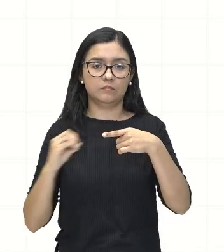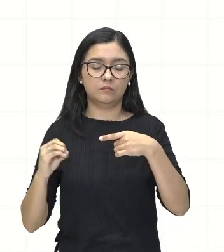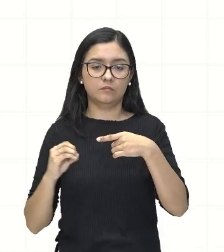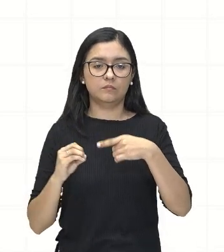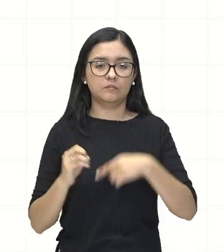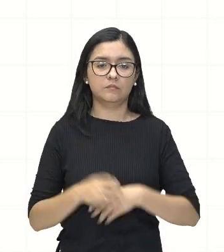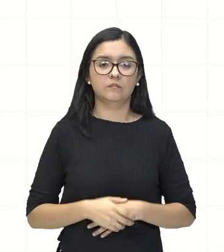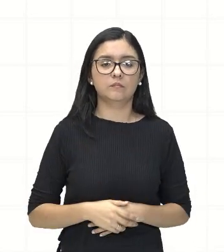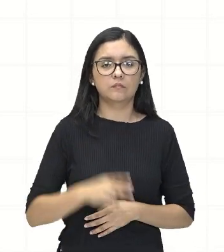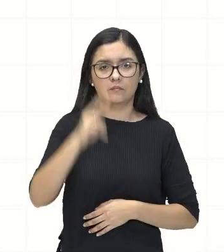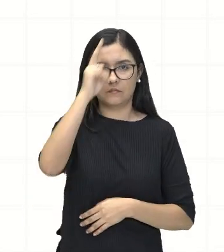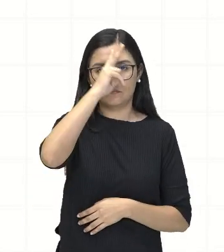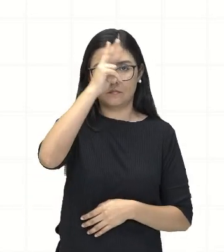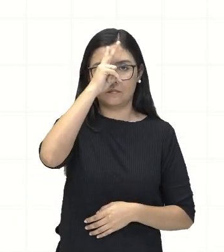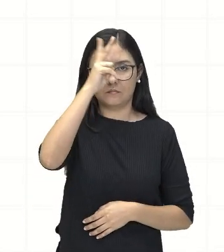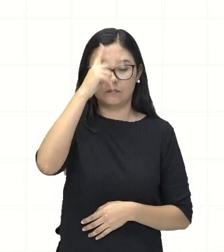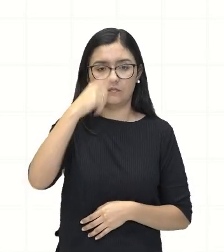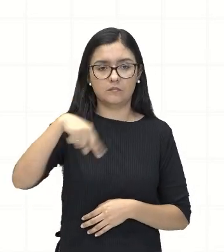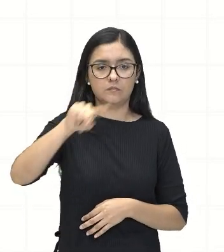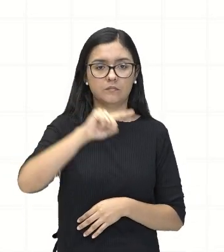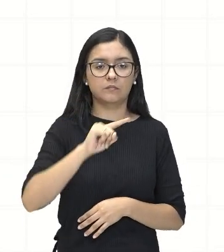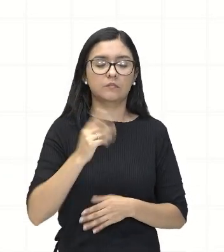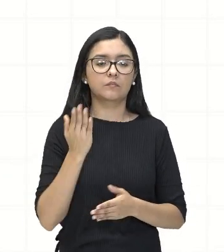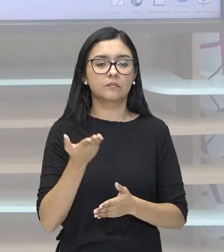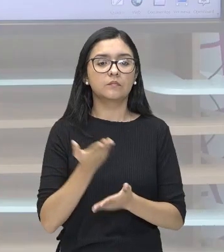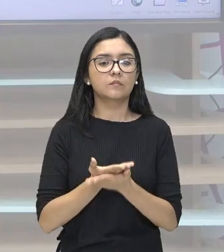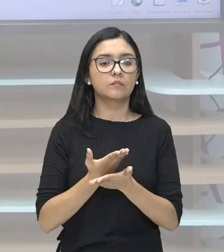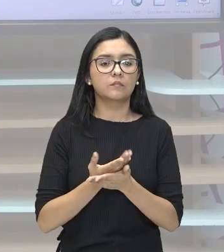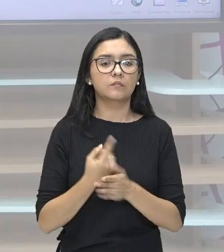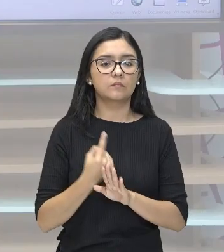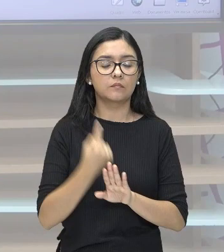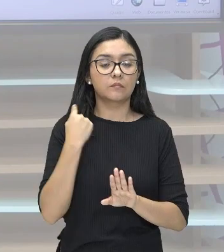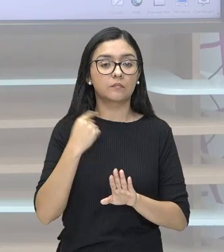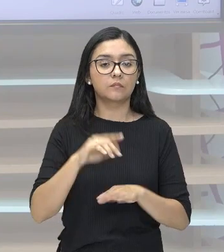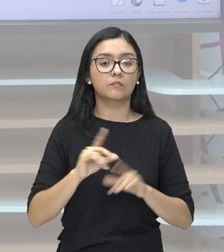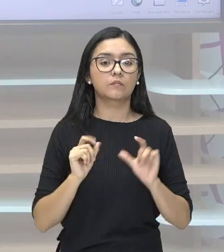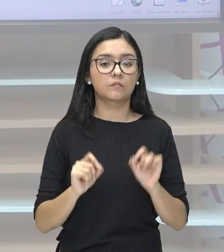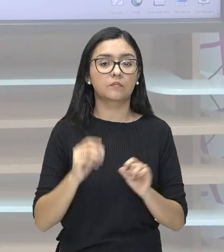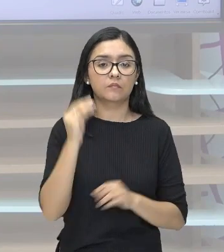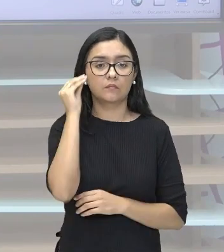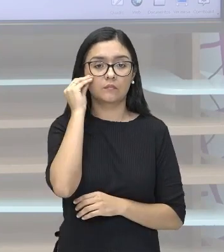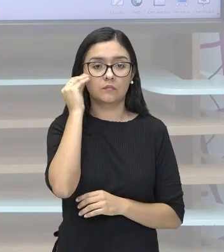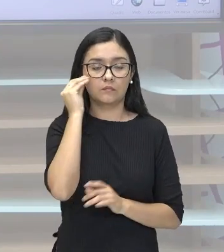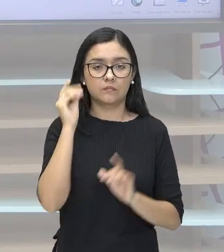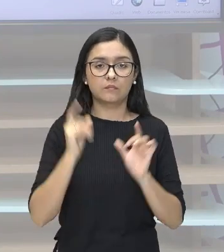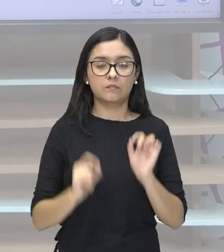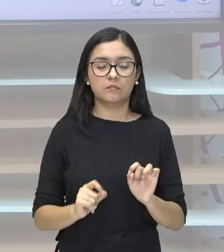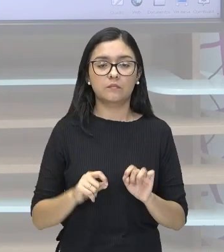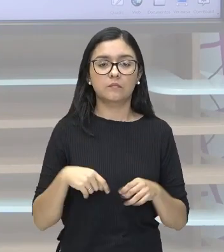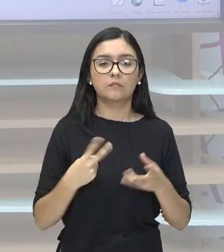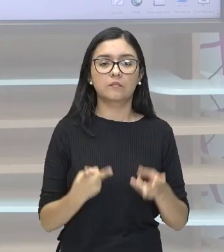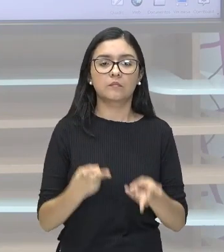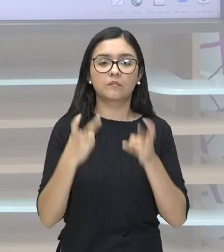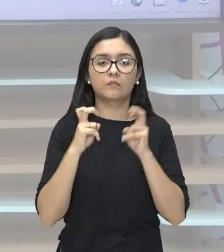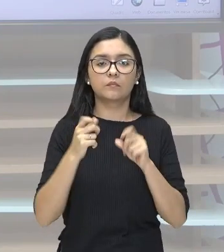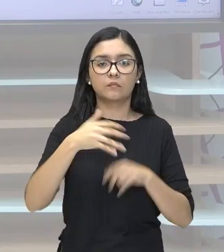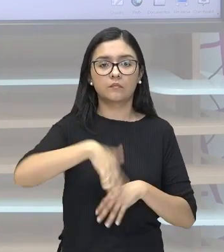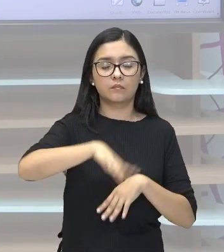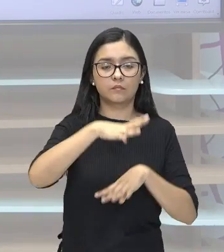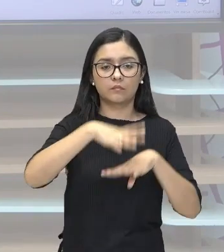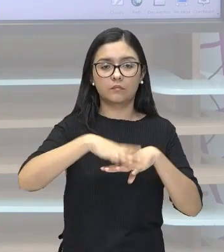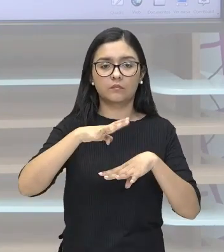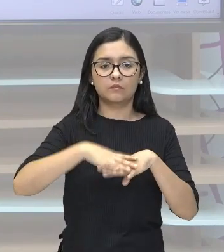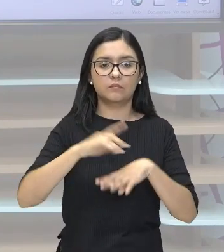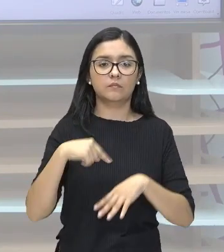Lembram disso? Vamos verificar aqui comigo, ó. Então vejam que na matemática, né, nós